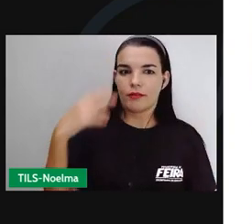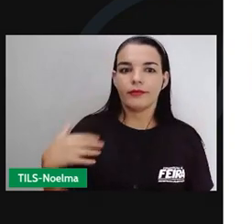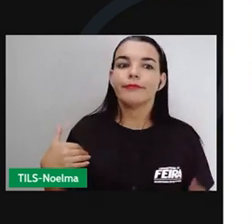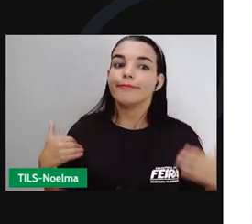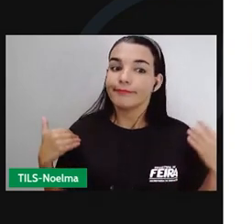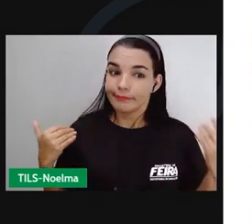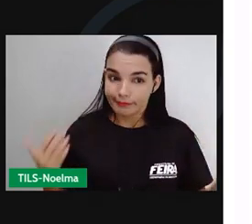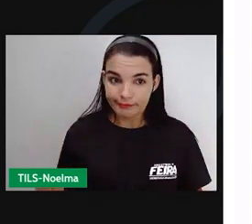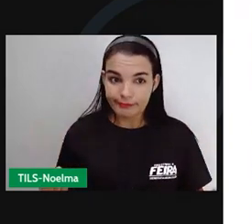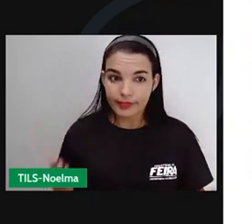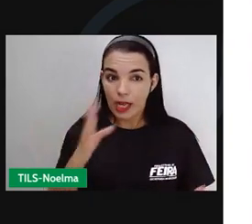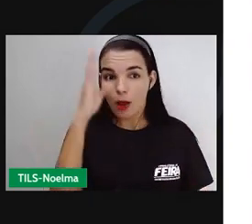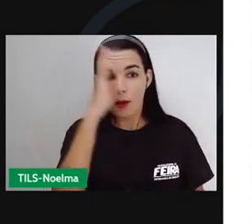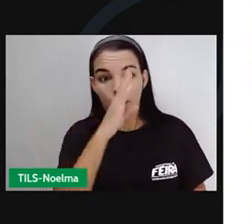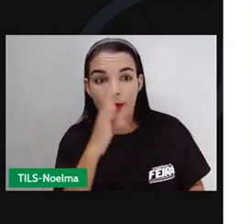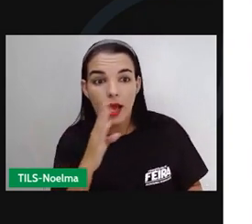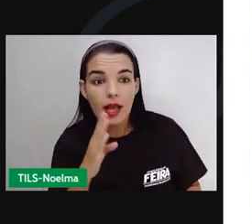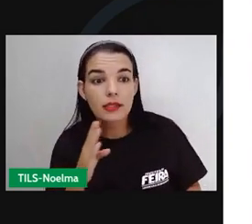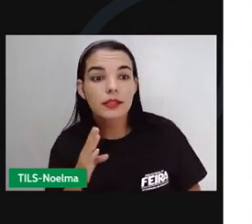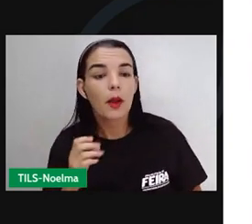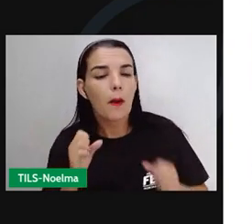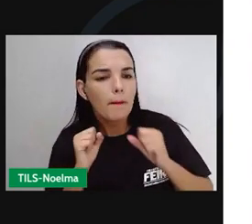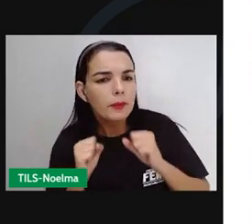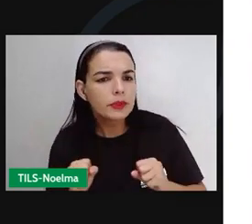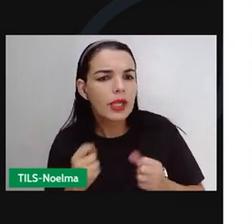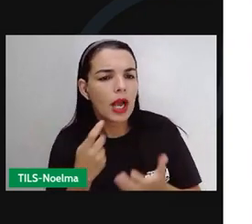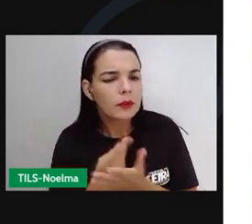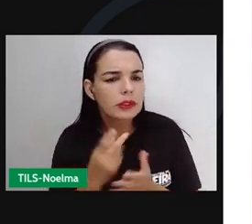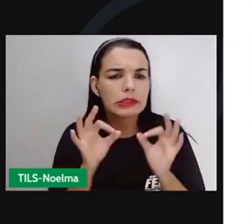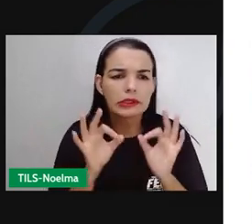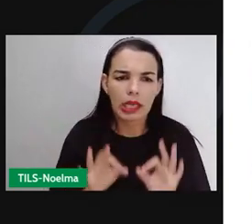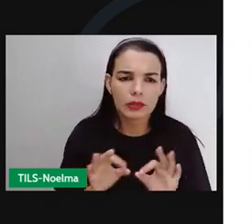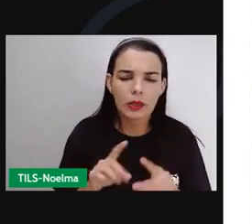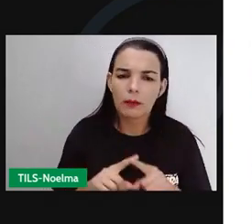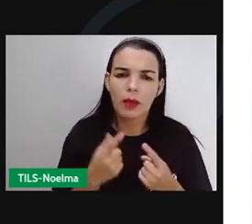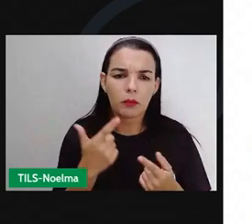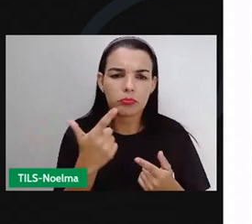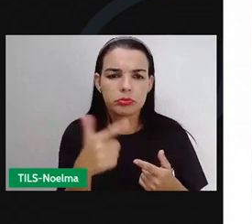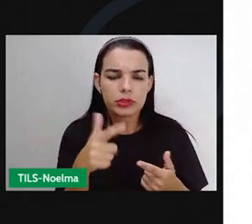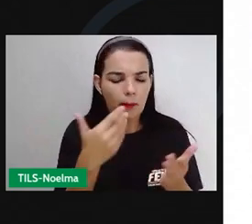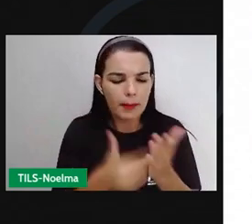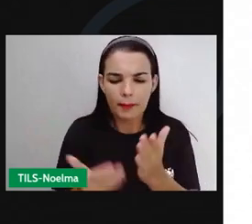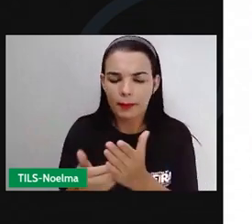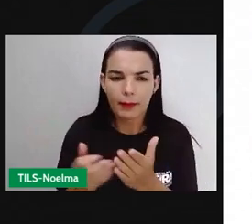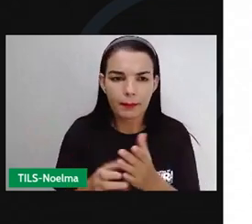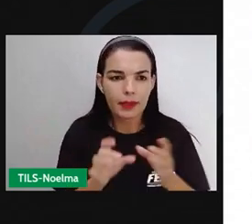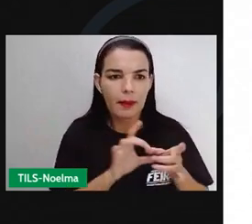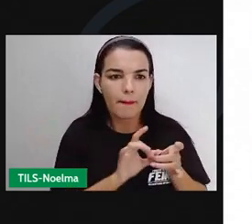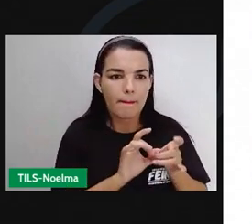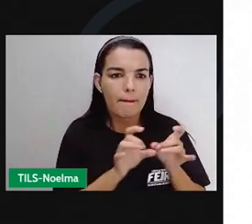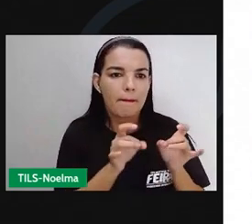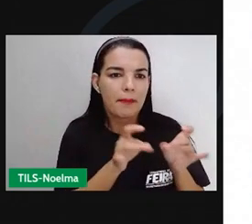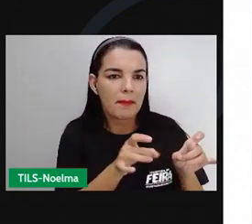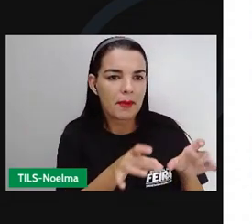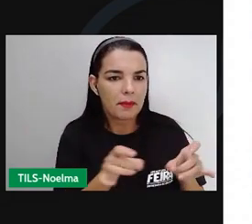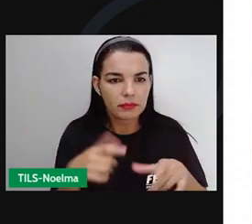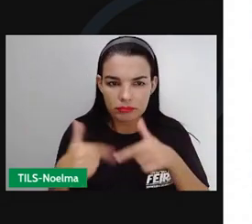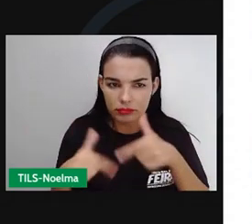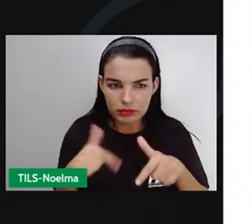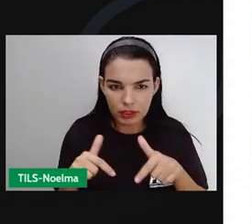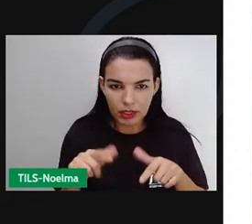O plano até poderia ter dado certo. Não houve demissões e o país viveu uma certa estabilidade